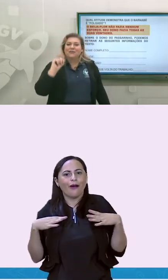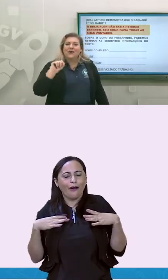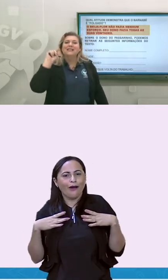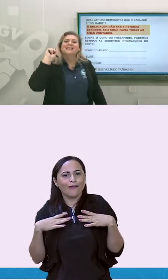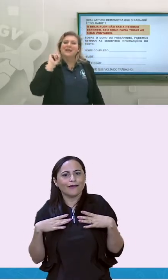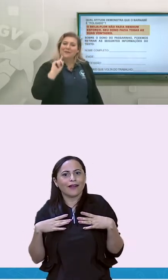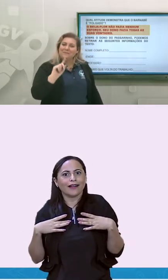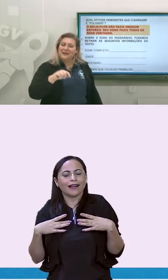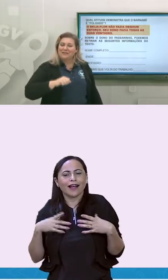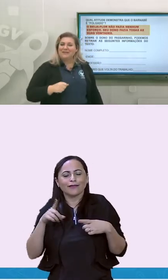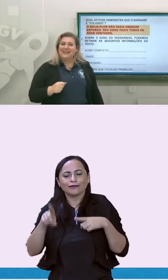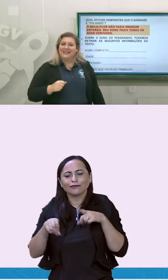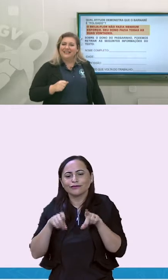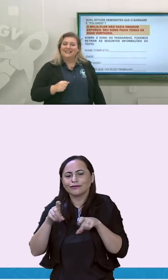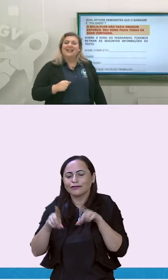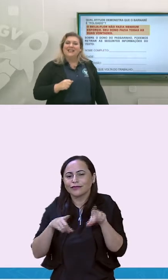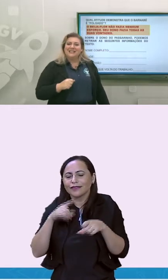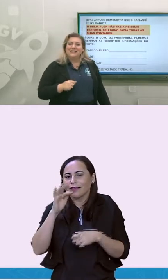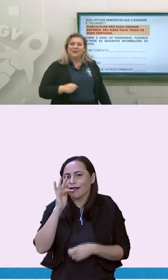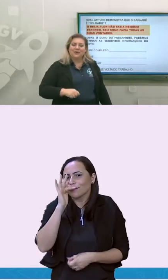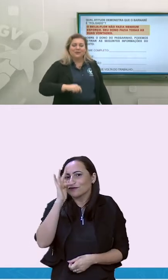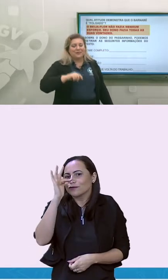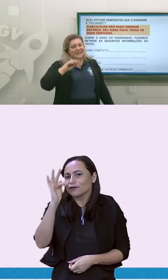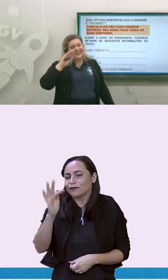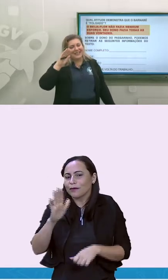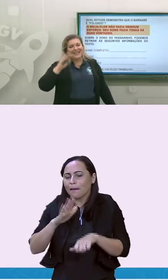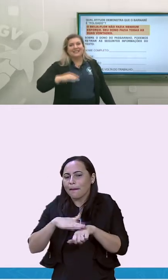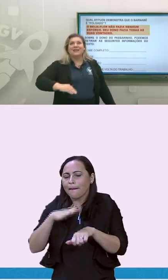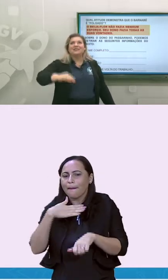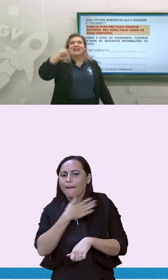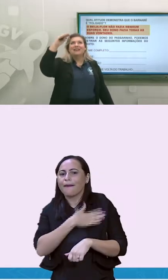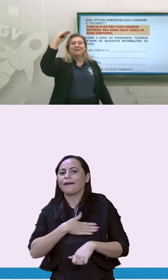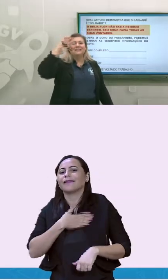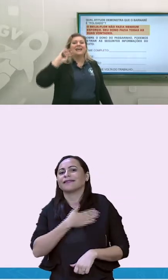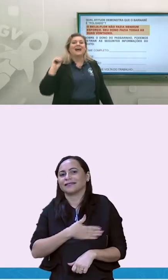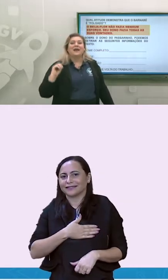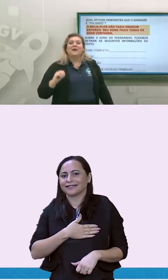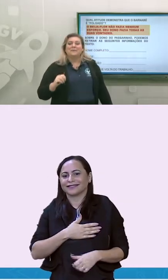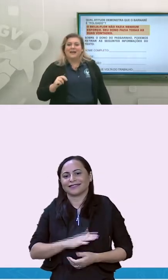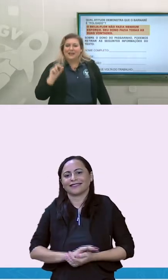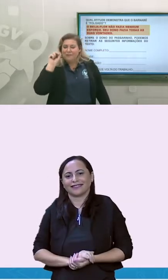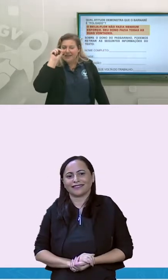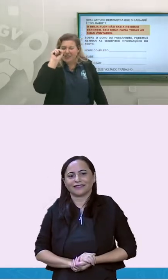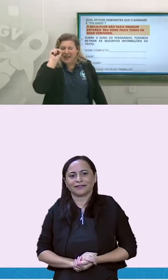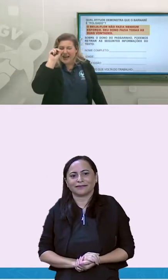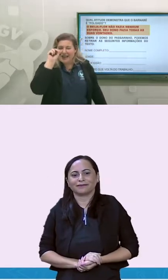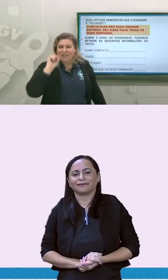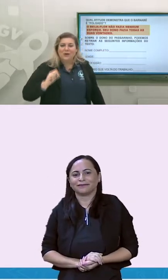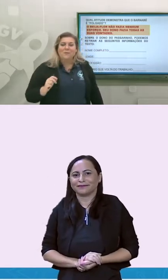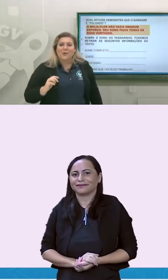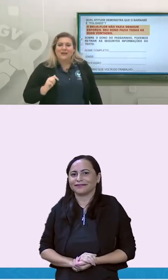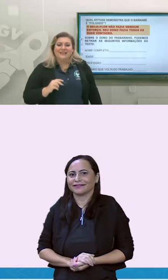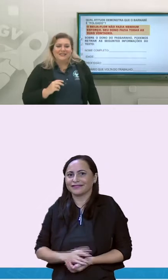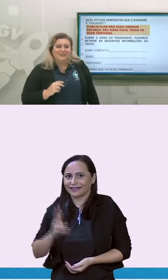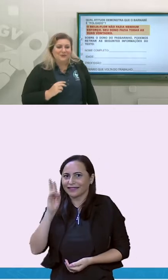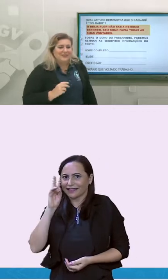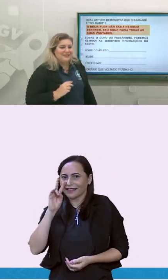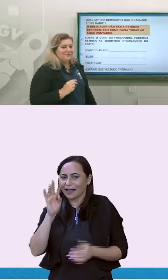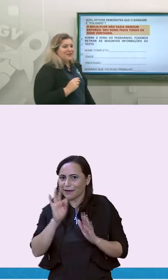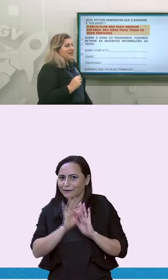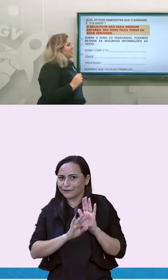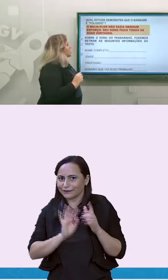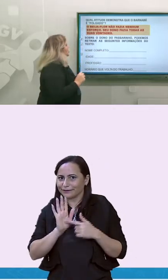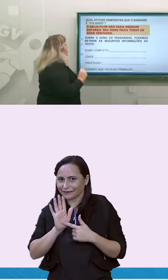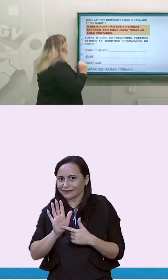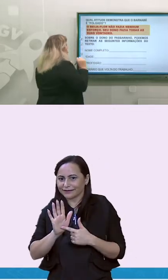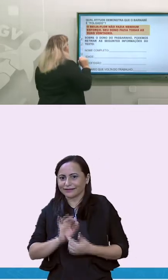suas flores preferidas, que seu dono fazia questão de levantar para ele beijar lá, tirar o pólen das flores.